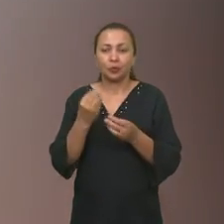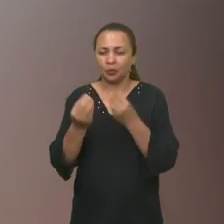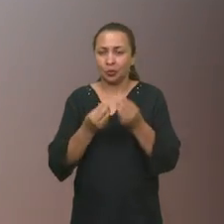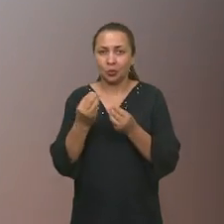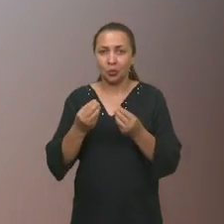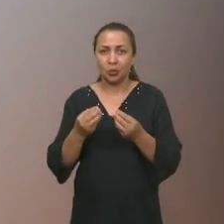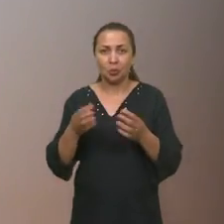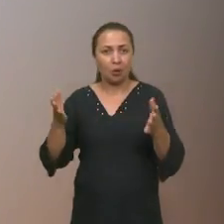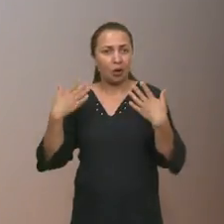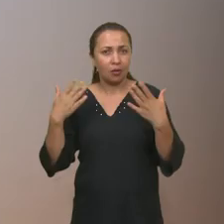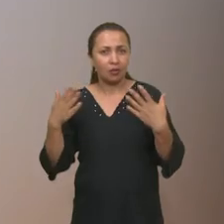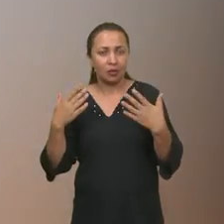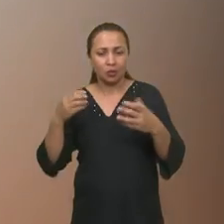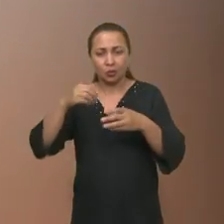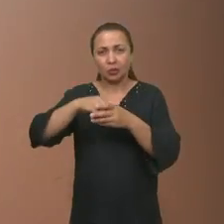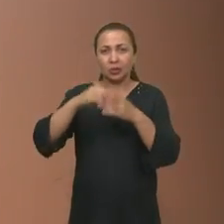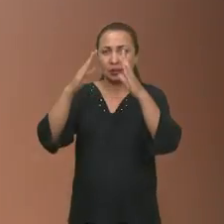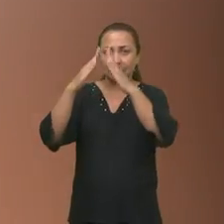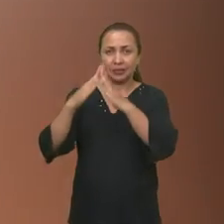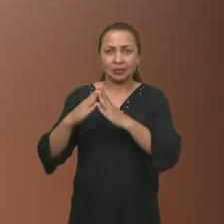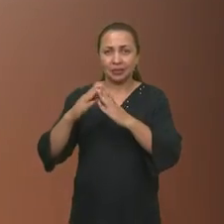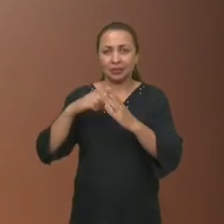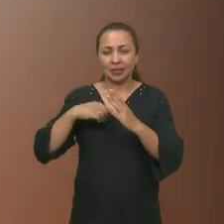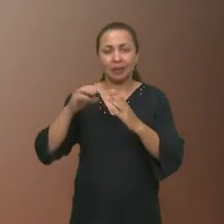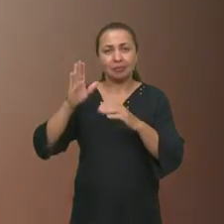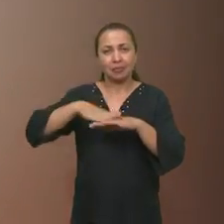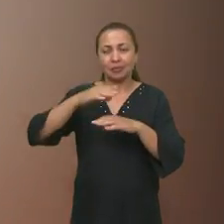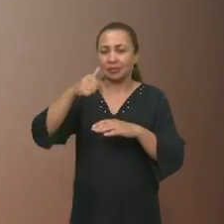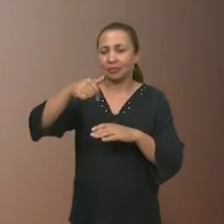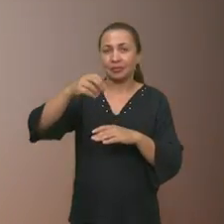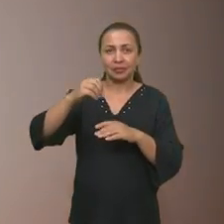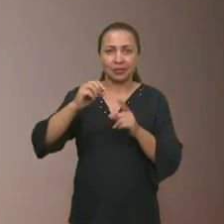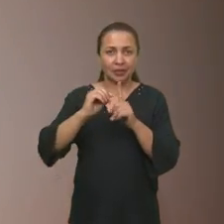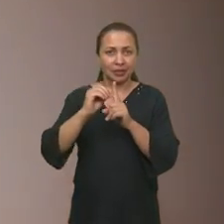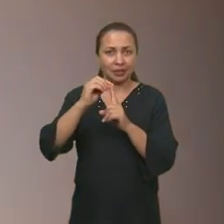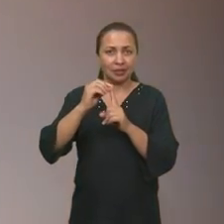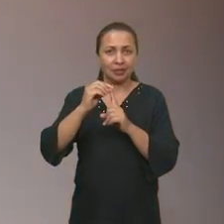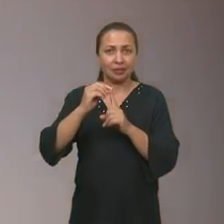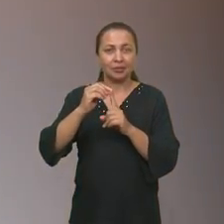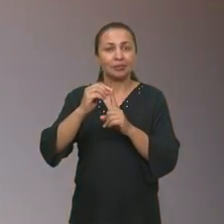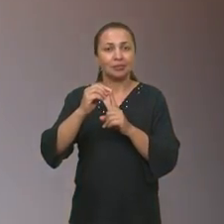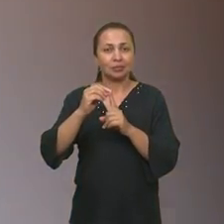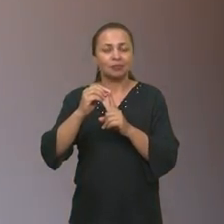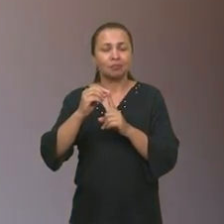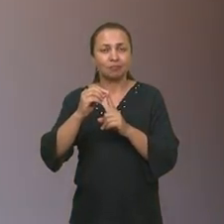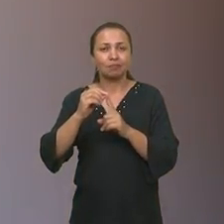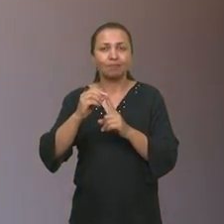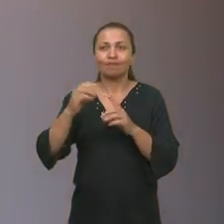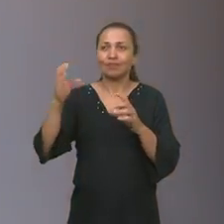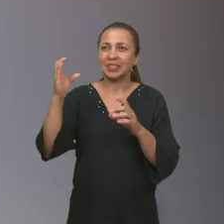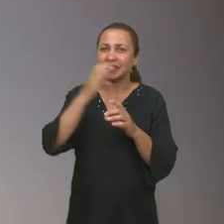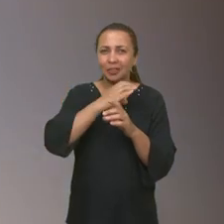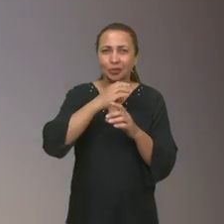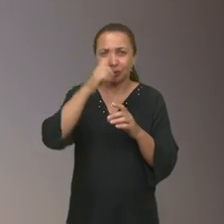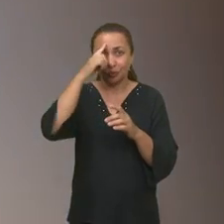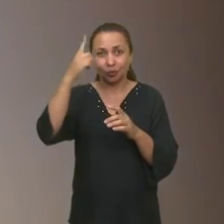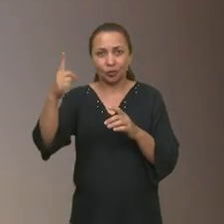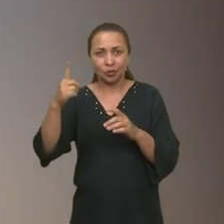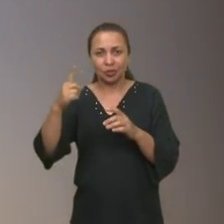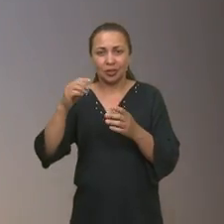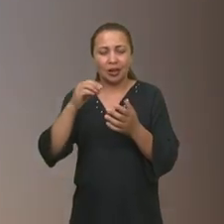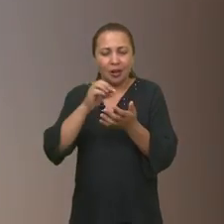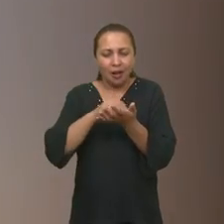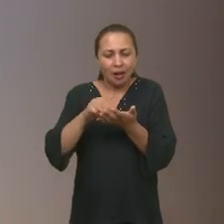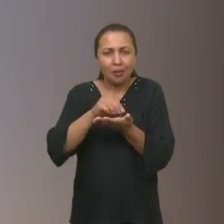E como a temperatura no interior do equipamento chega a mais de 70 graus Celsius, na época mais quente do dia, também os micro